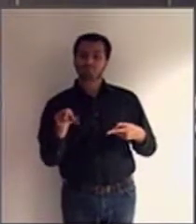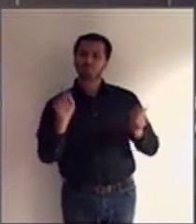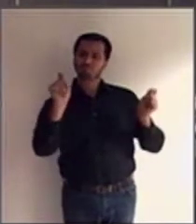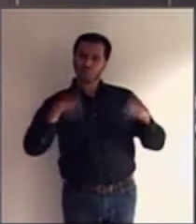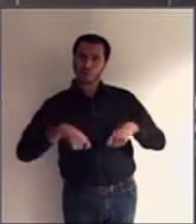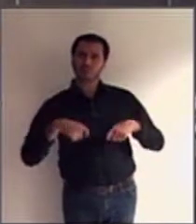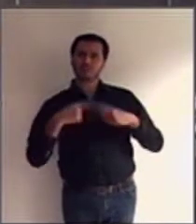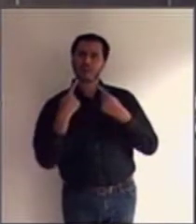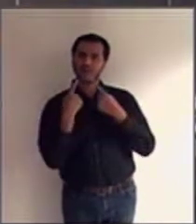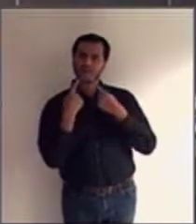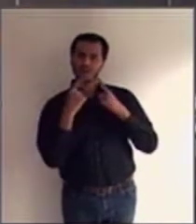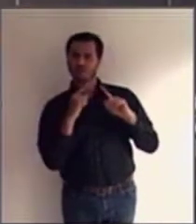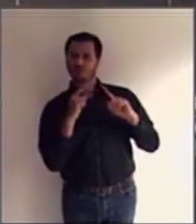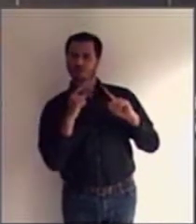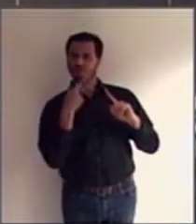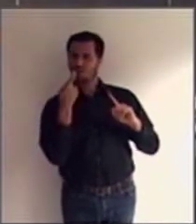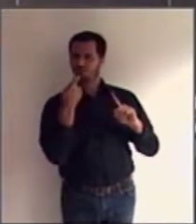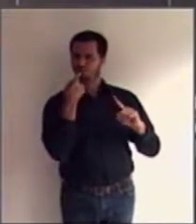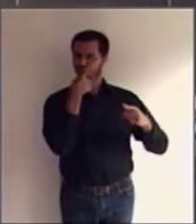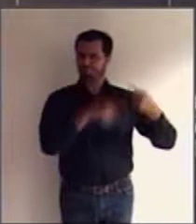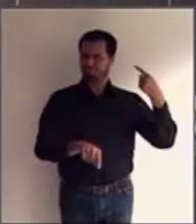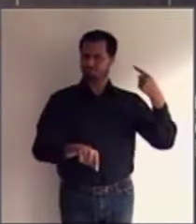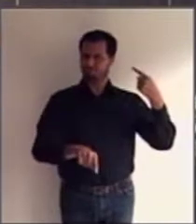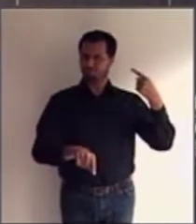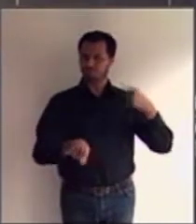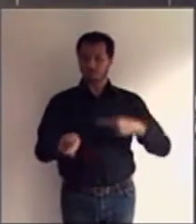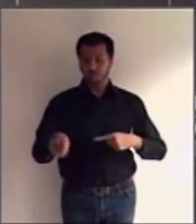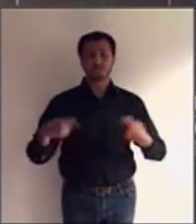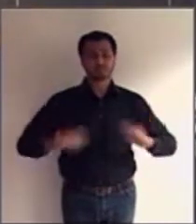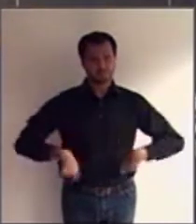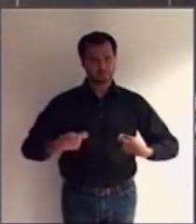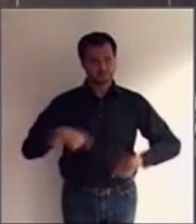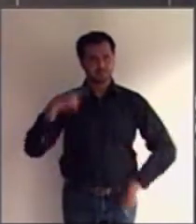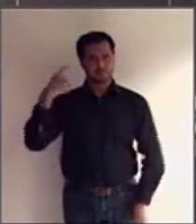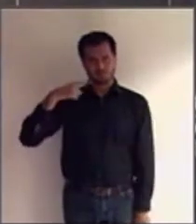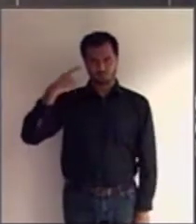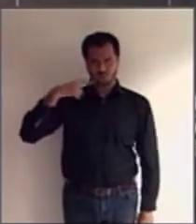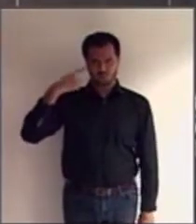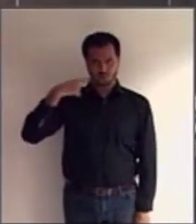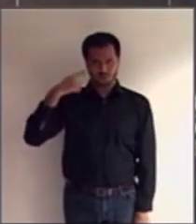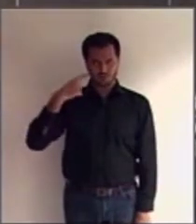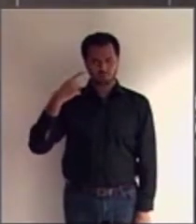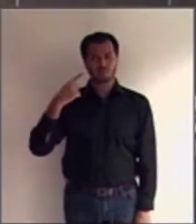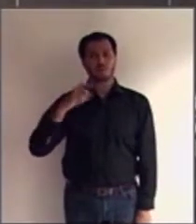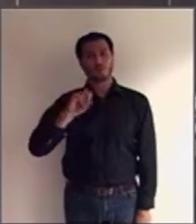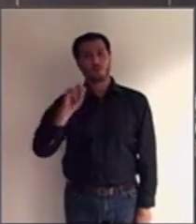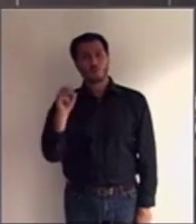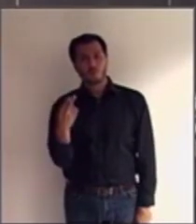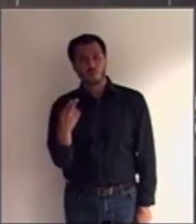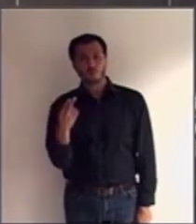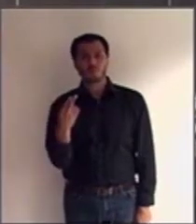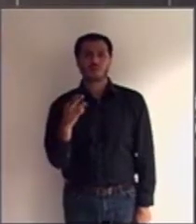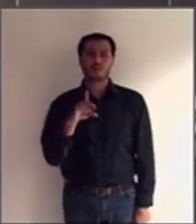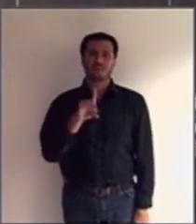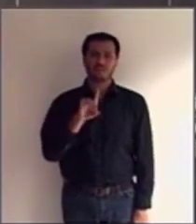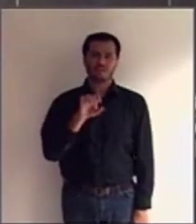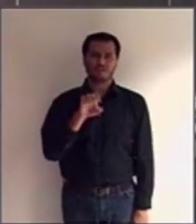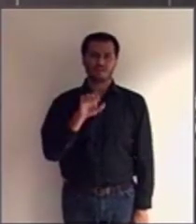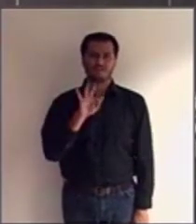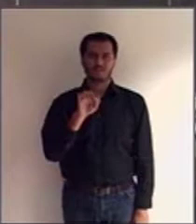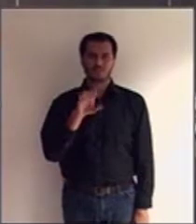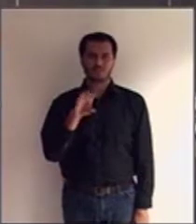representado em juízo ou por um advogado que ele tenha constituído ou por um defensor público.